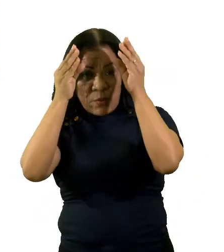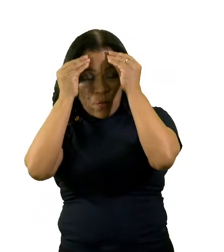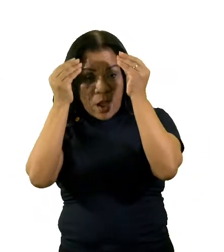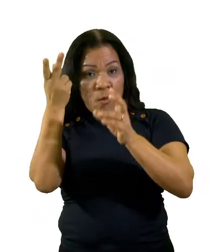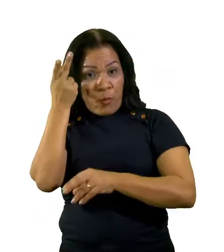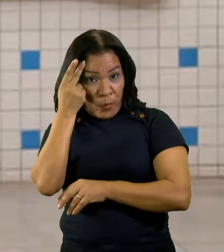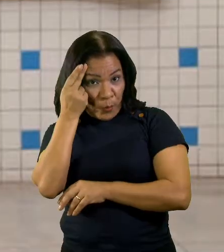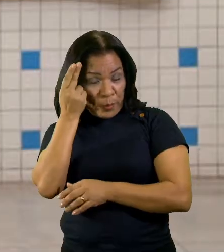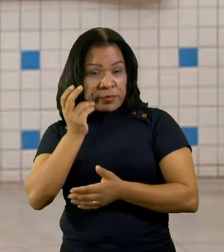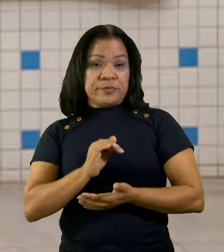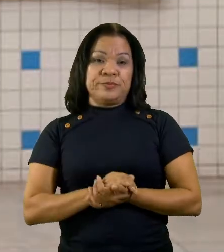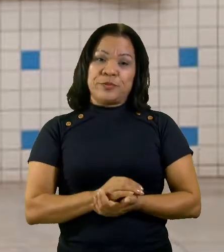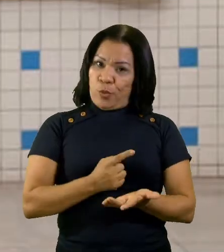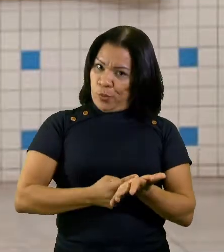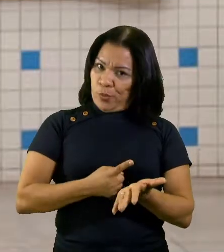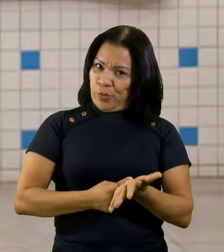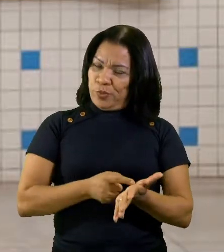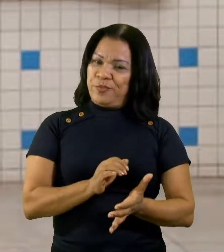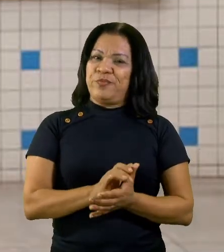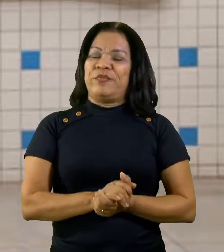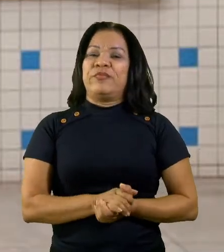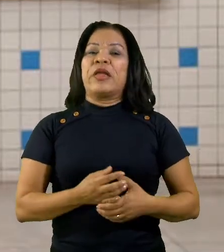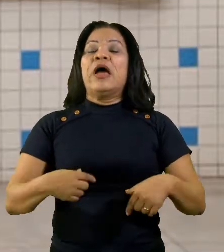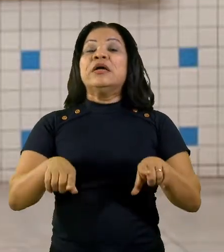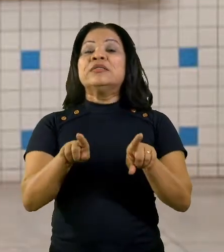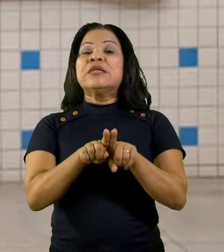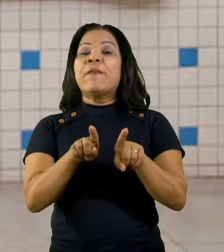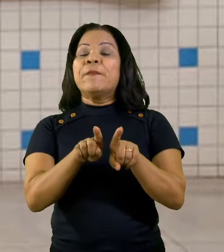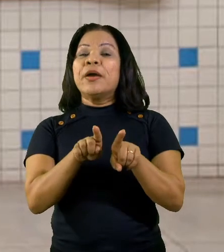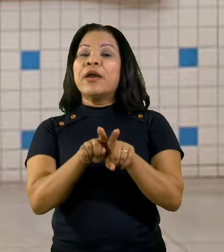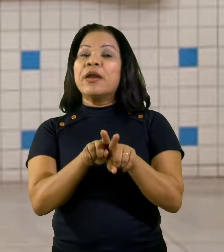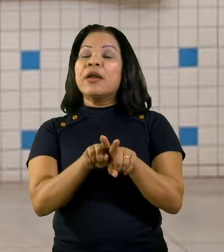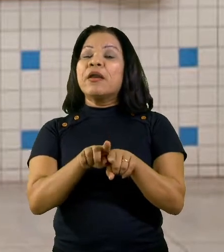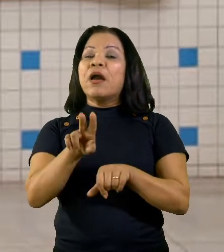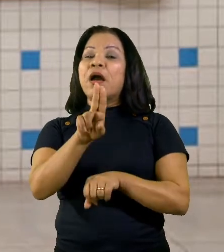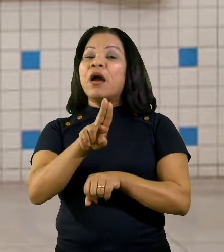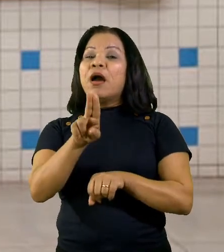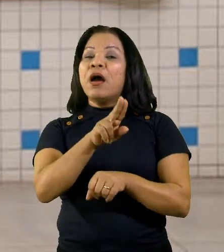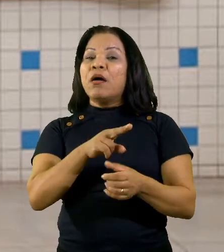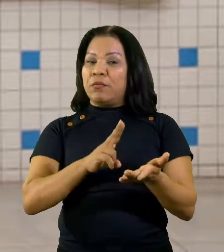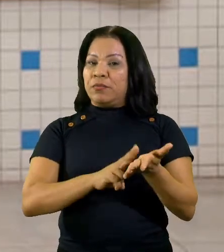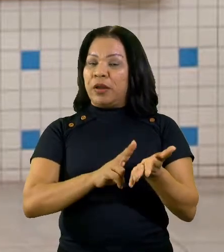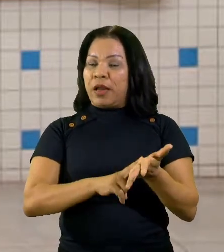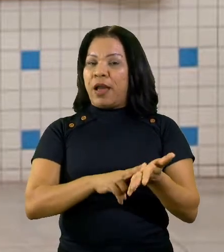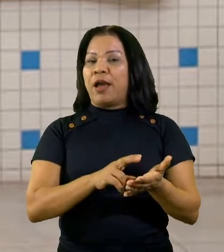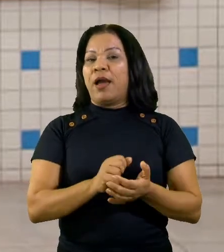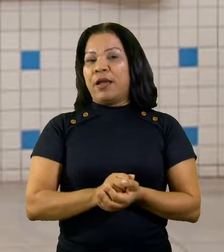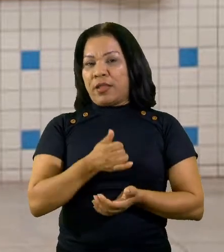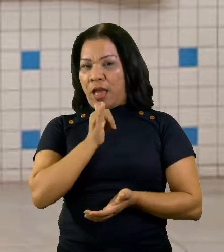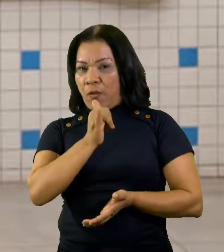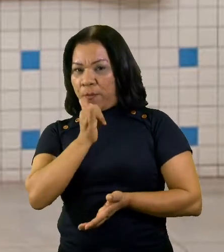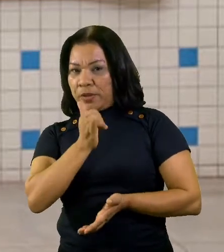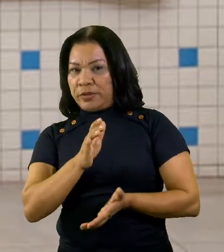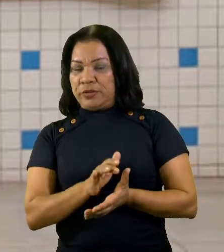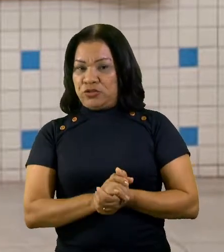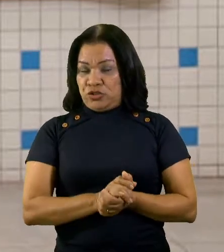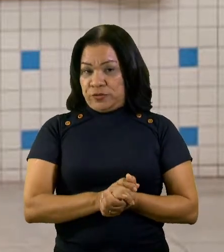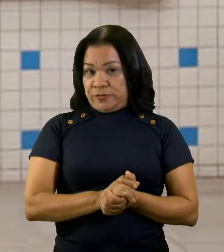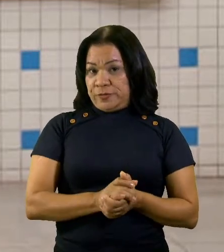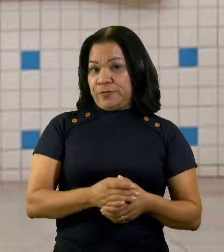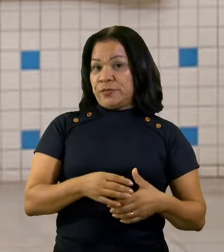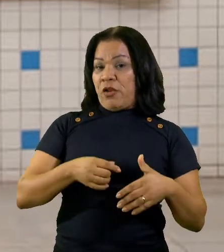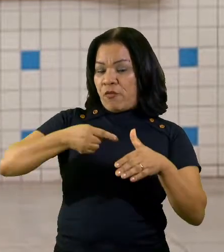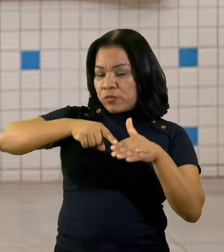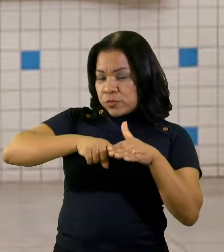Combinado? Além de estudar a carta argumentativa, nessa teleaula, nós vamos aprofundar nosso estudo